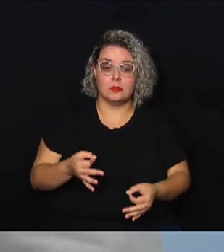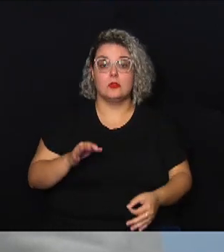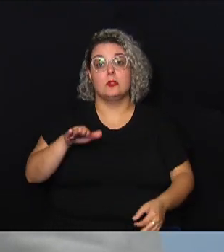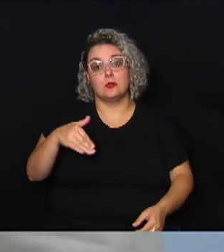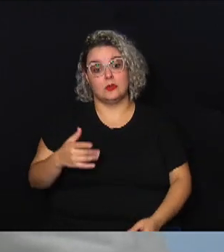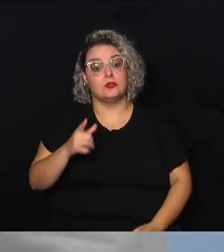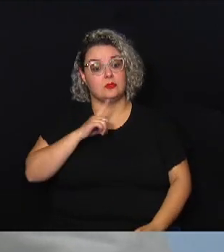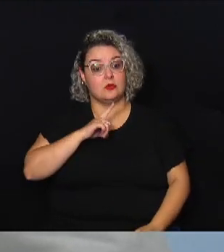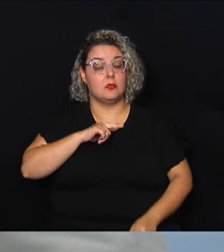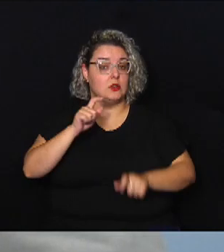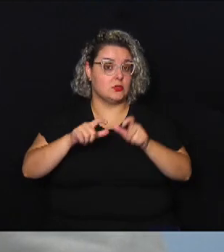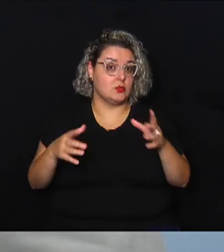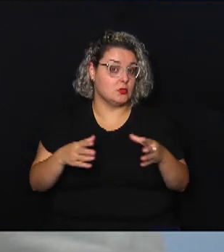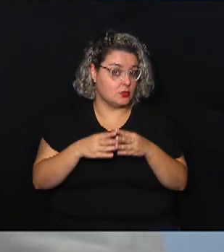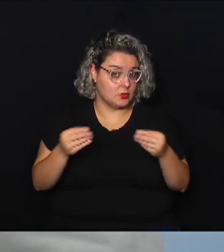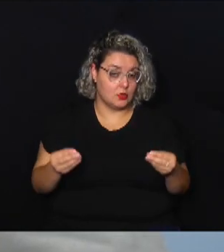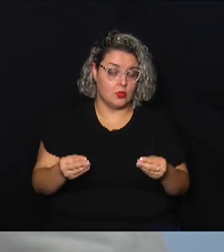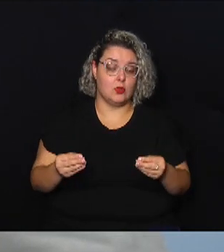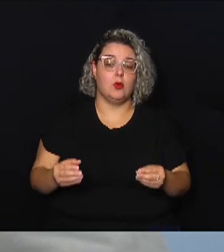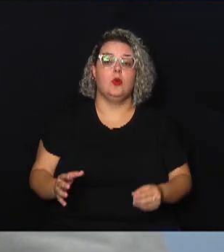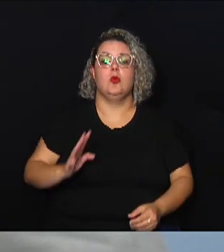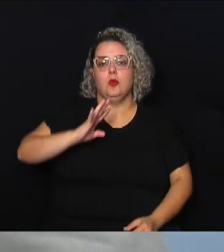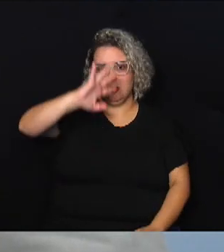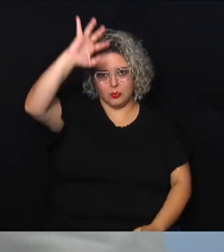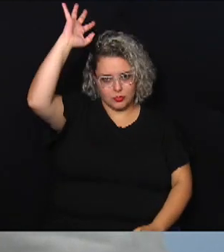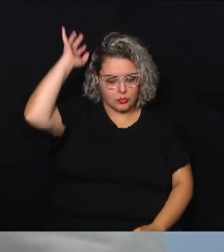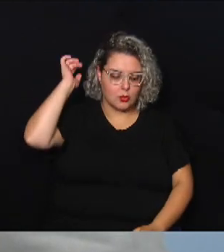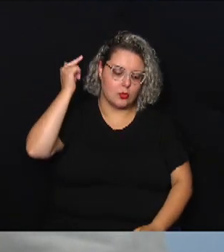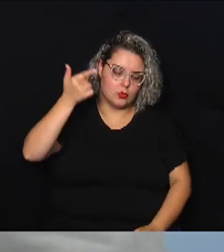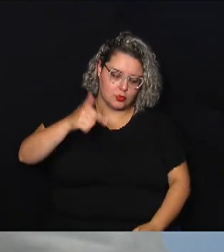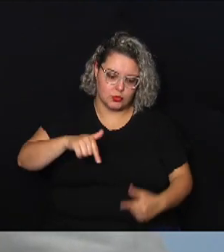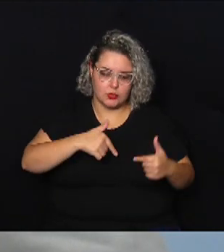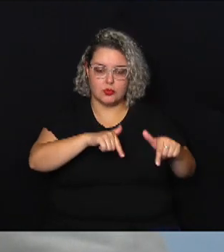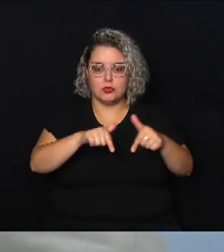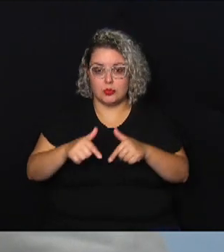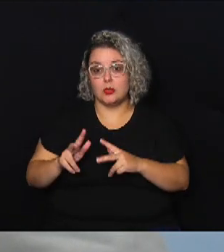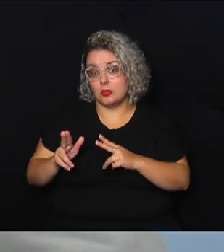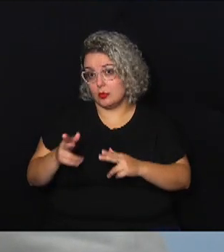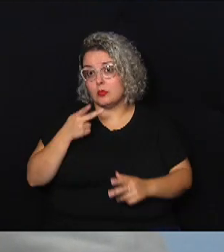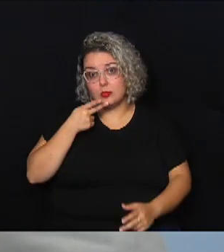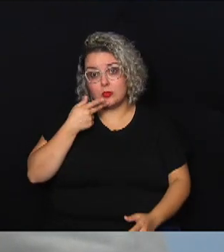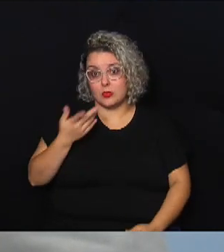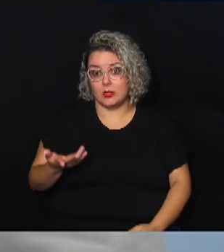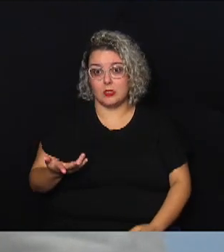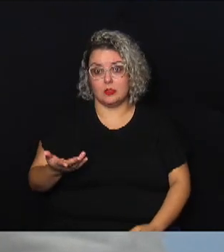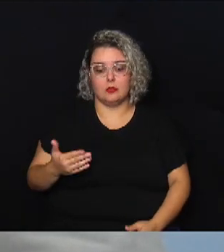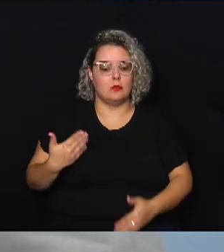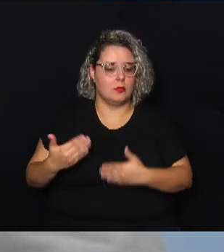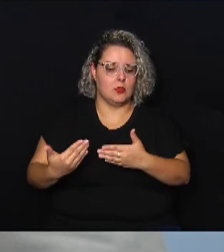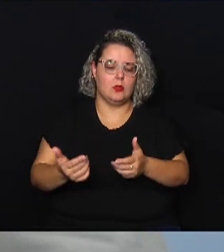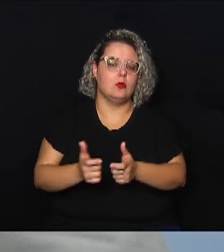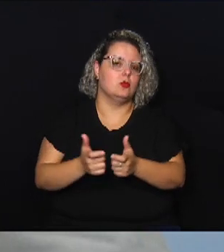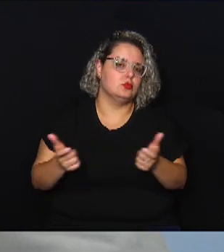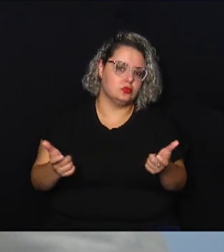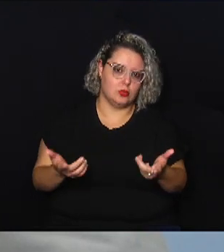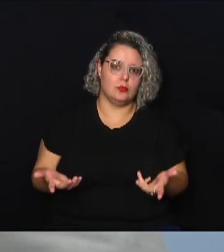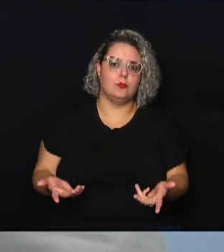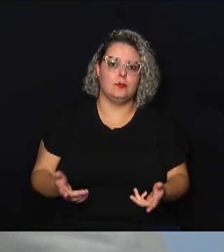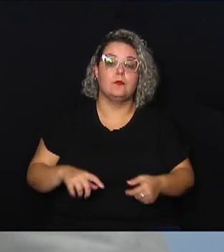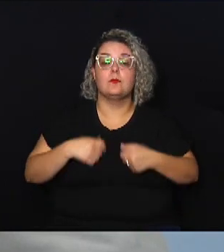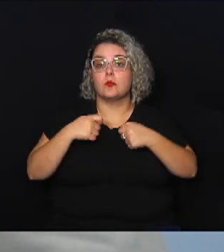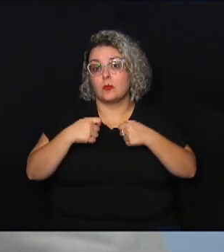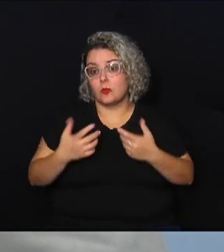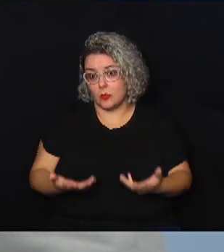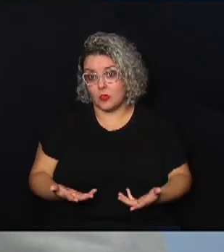desaparecido o Corpo de Bombeiros ele continua os trabalhos e como eu falei é uma ocorrência que se prolonga muito então há necessidade